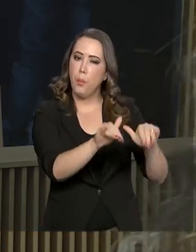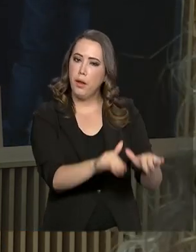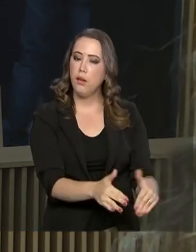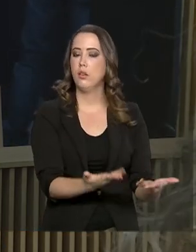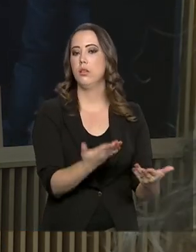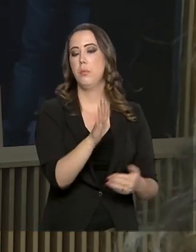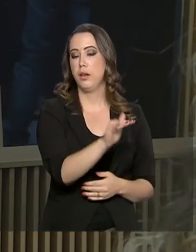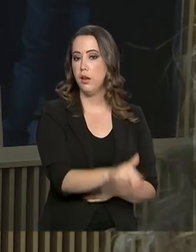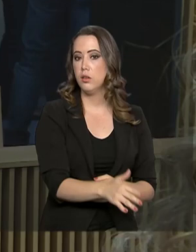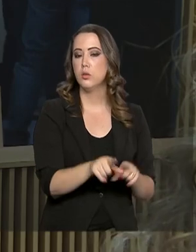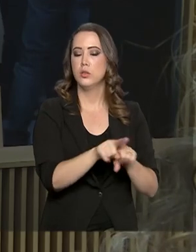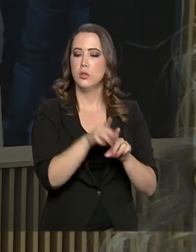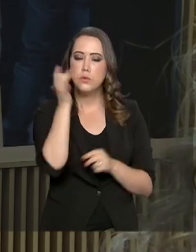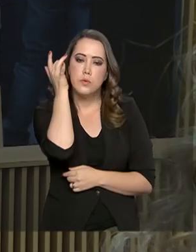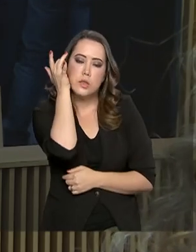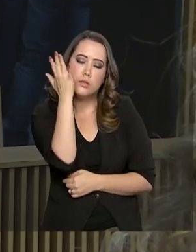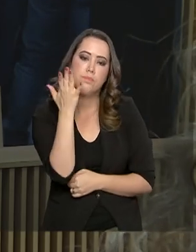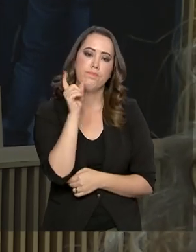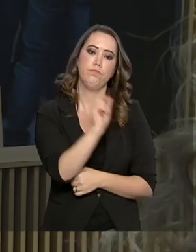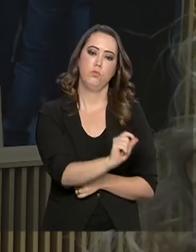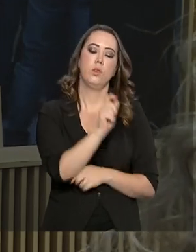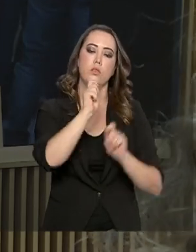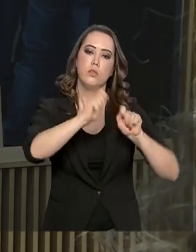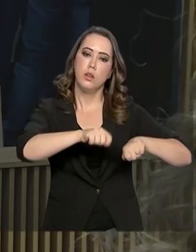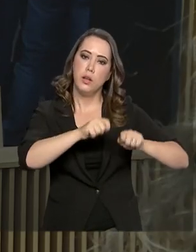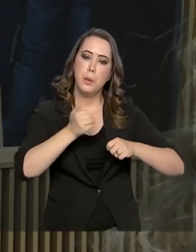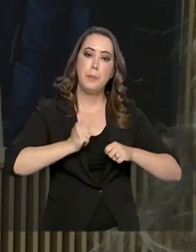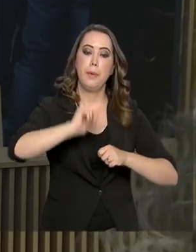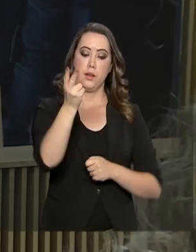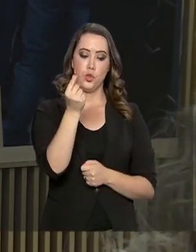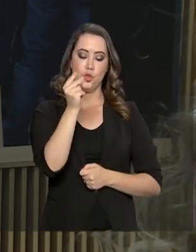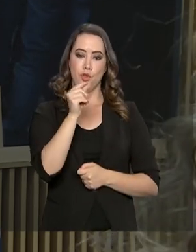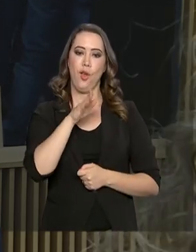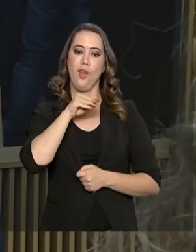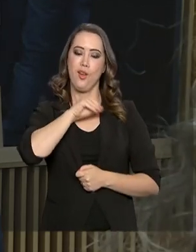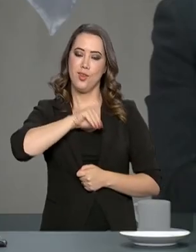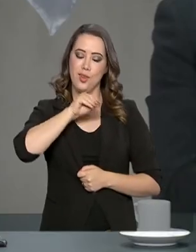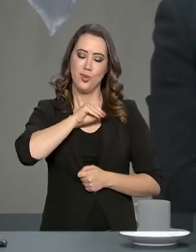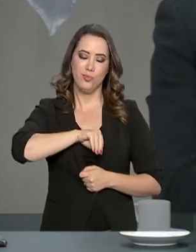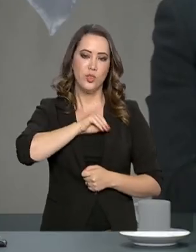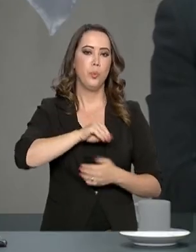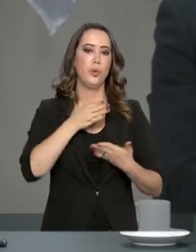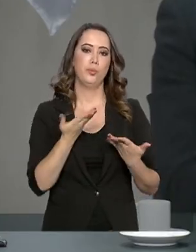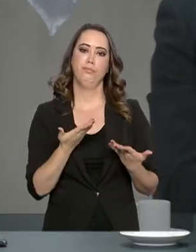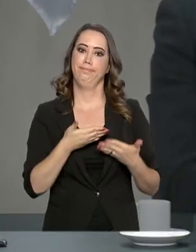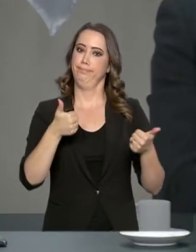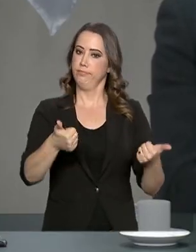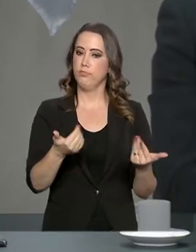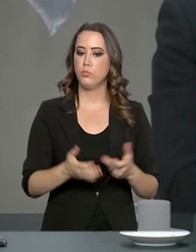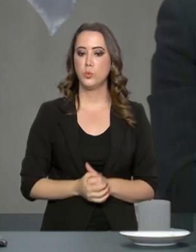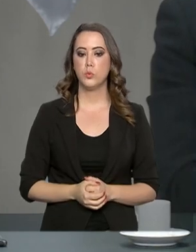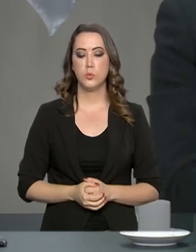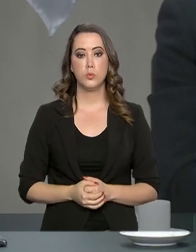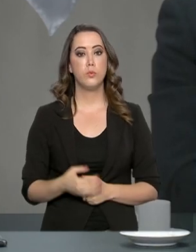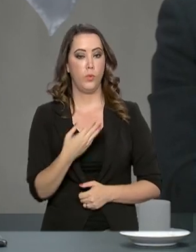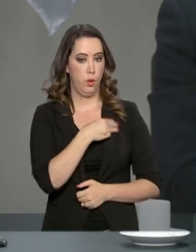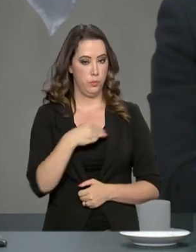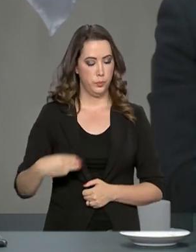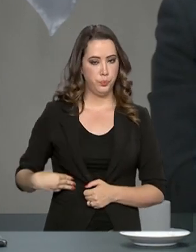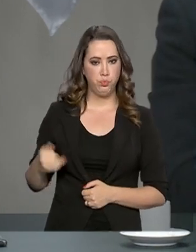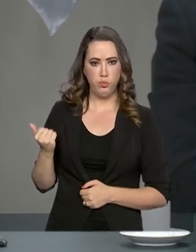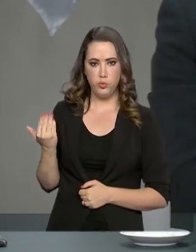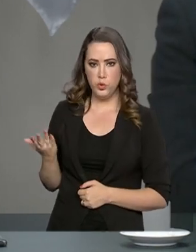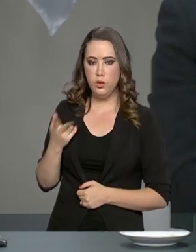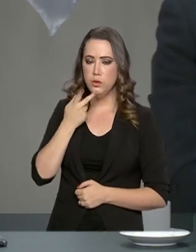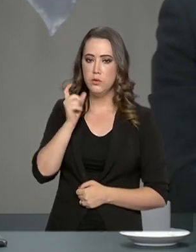e vai poder facilitar, então, com que ele possa ter mais dinheiro no bolso, ganhar melhor. Para o ministro da Infraestrutura, as medidas